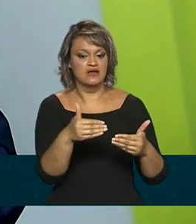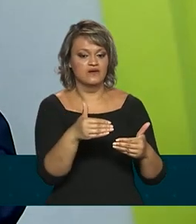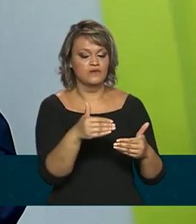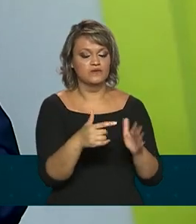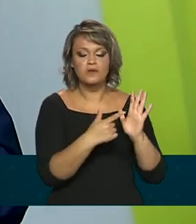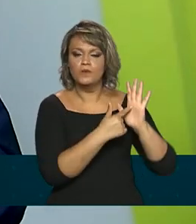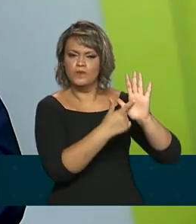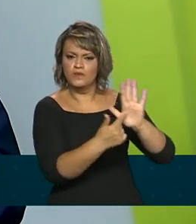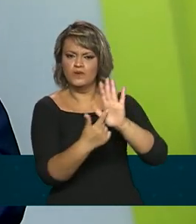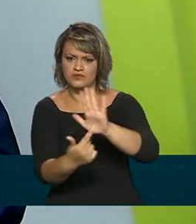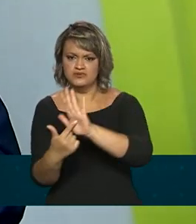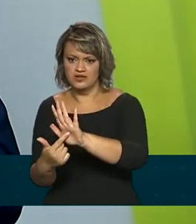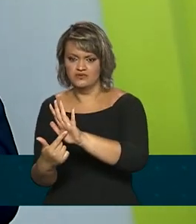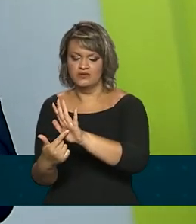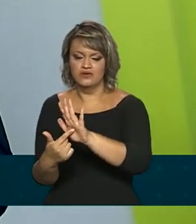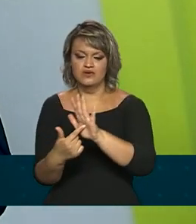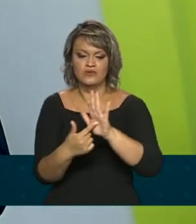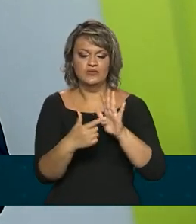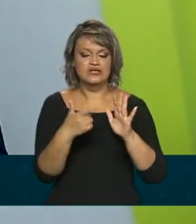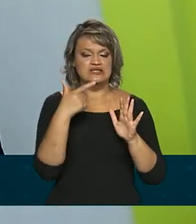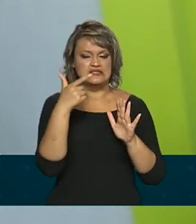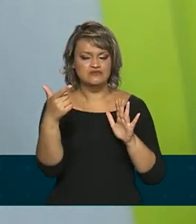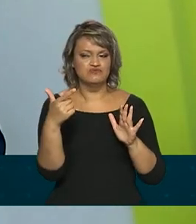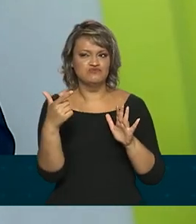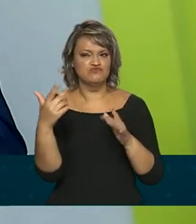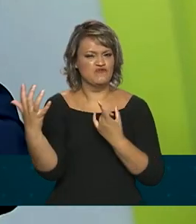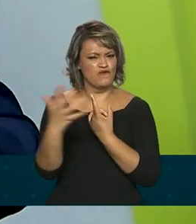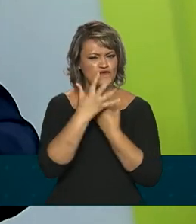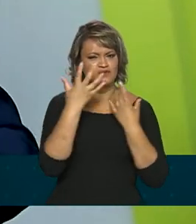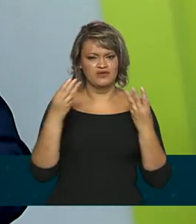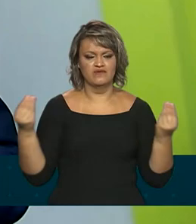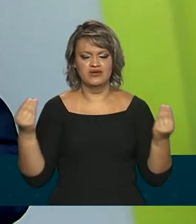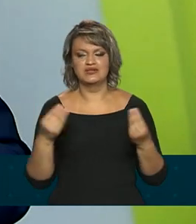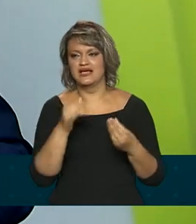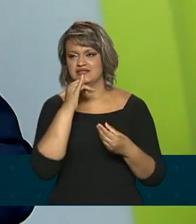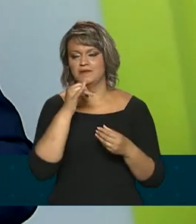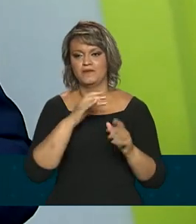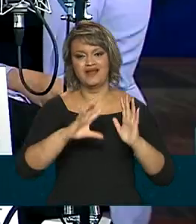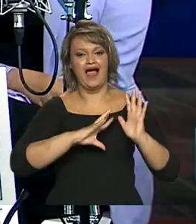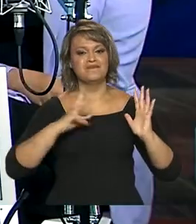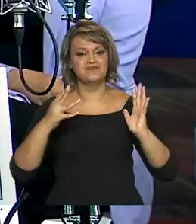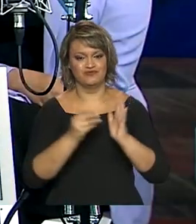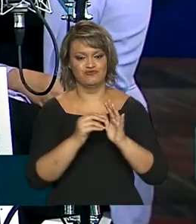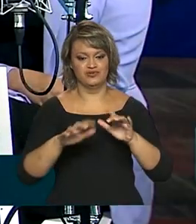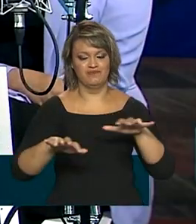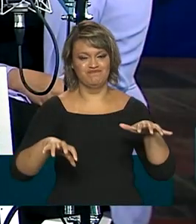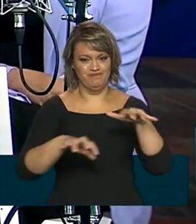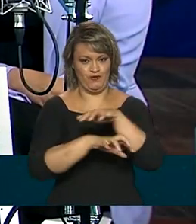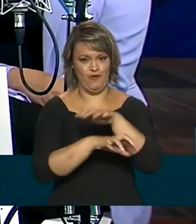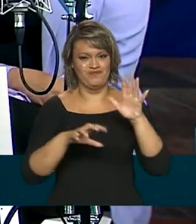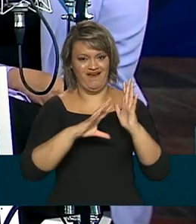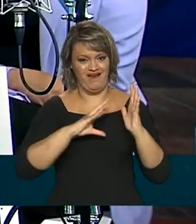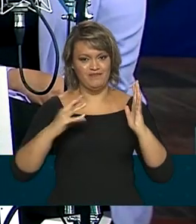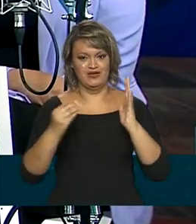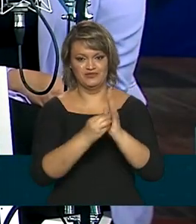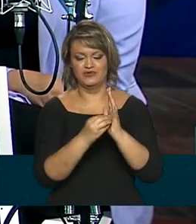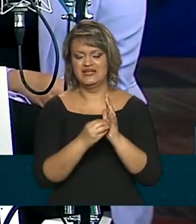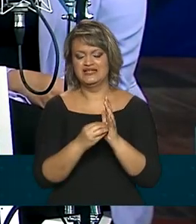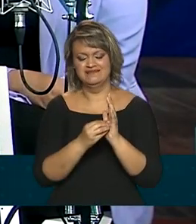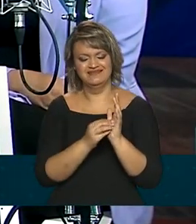expondo aqui. E isso tem muitos envolventes. A gente ouve muito falar a respeito de Amazônia, não é? Então a gente tem toda uma parte aqui de